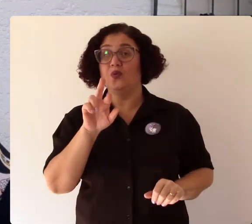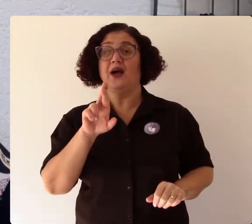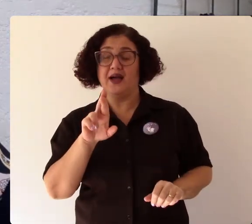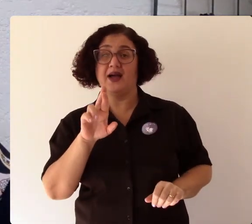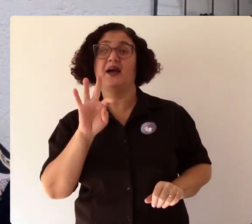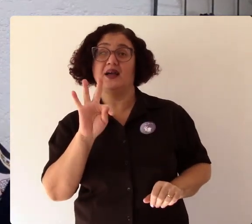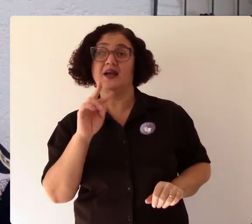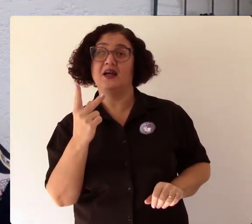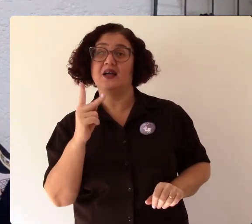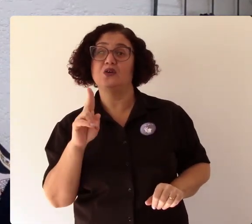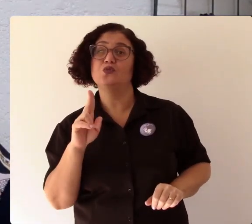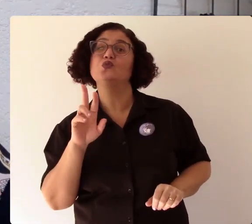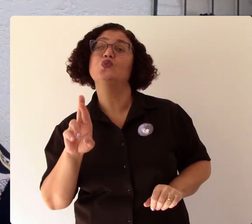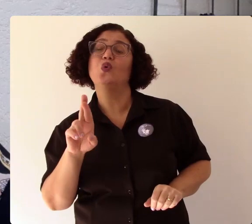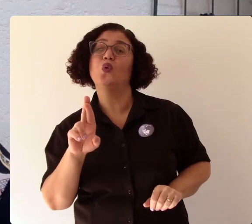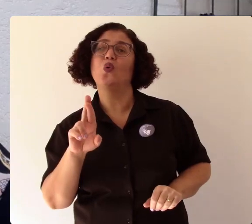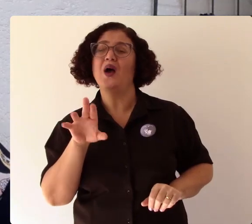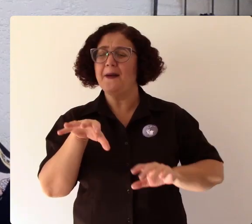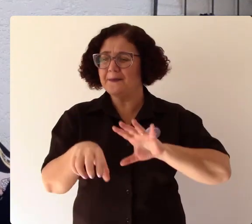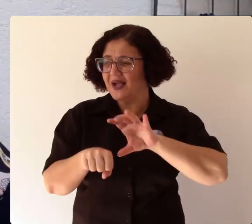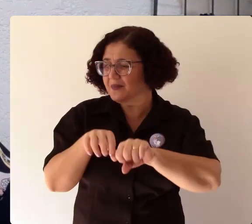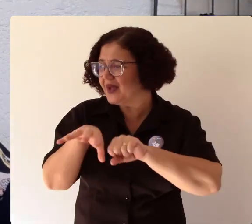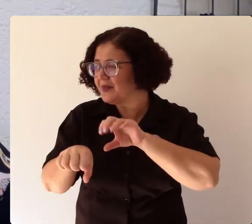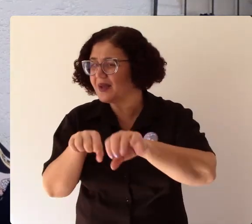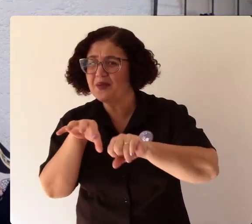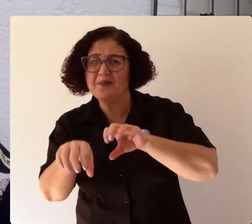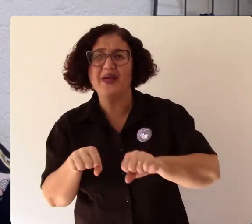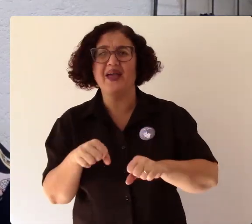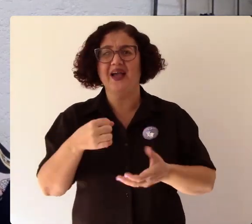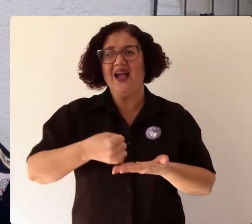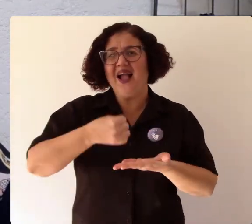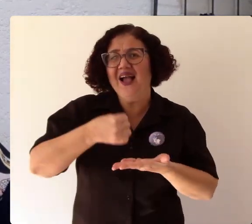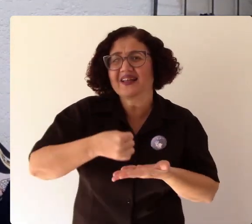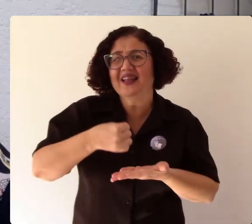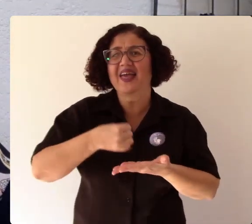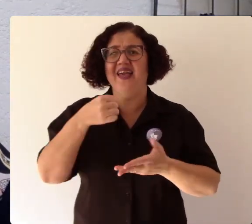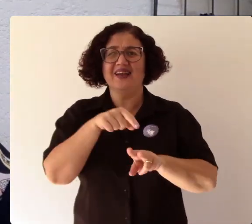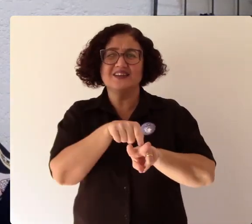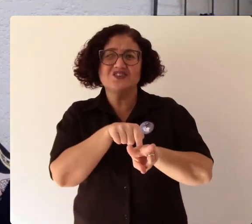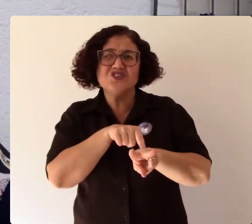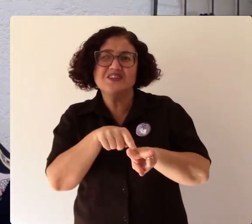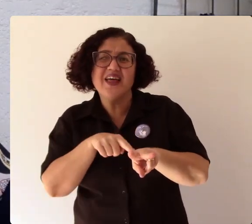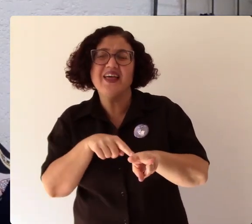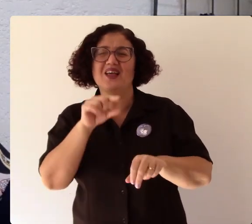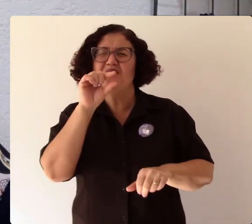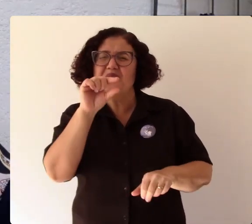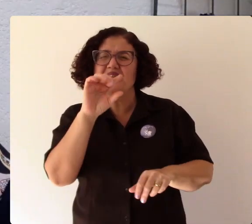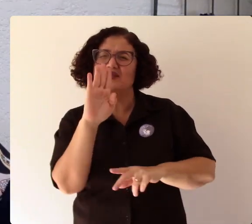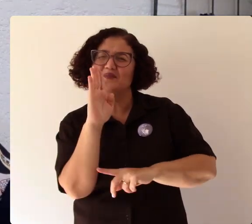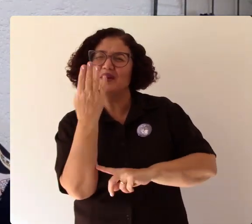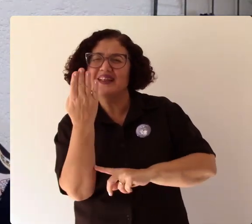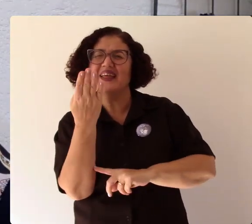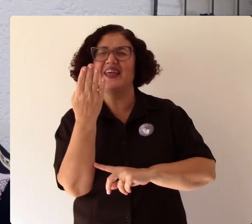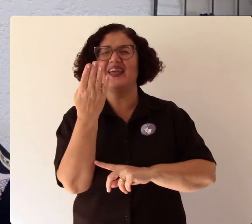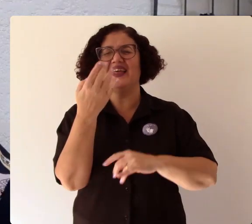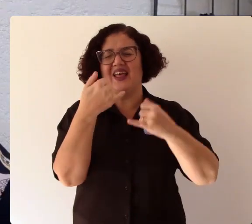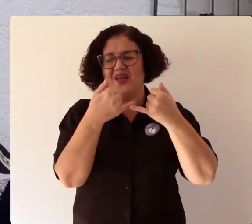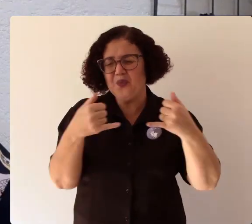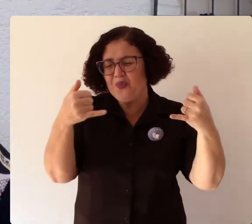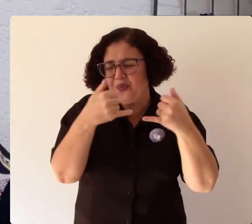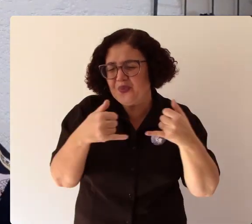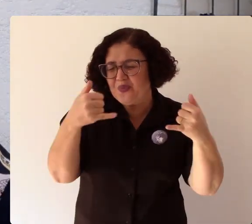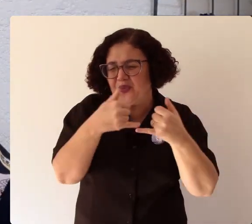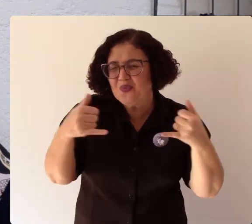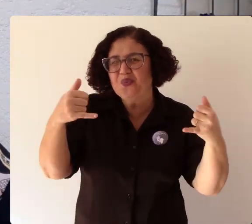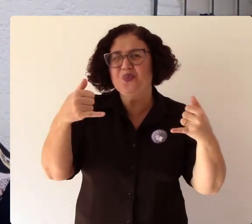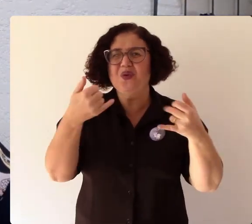de chinelos, de talheres, de pequenos pedacinhos de madeira, de fragmentos, gravetos de